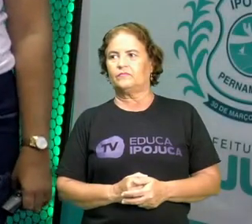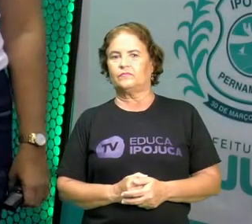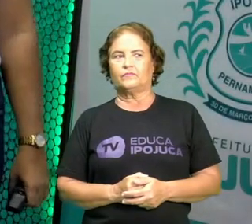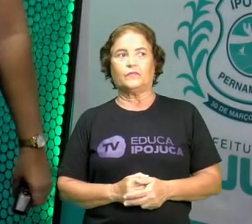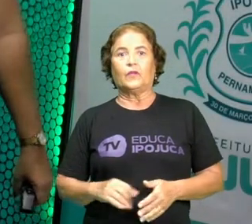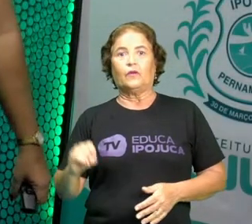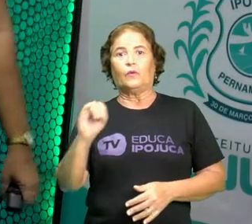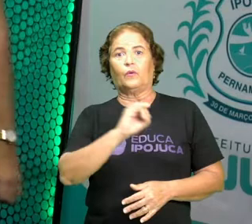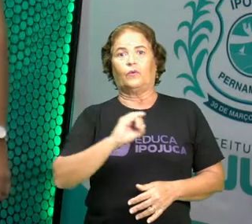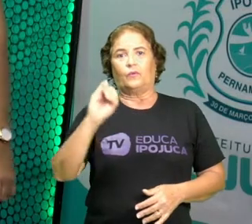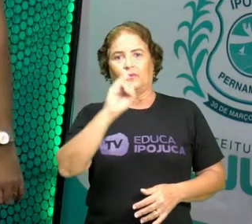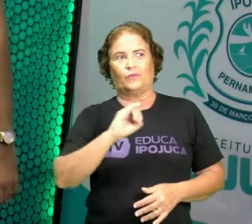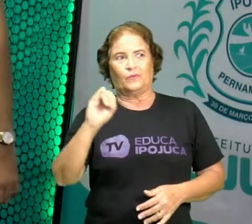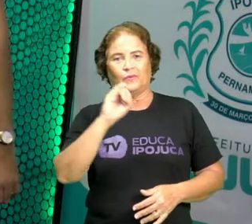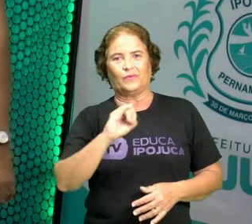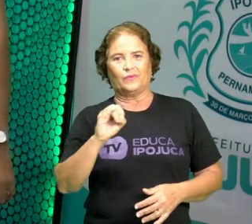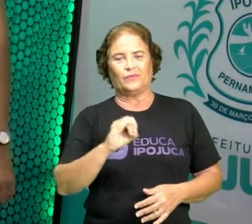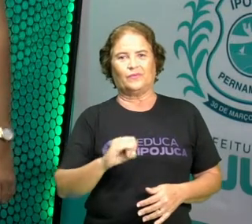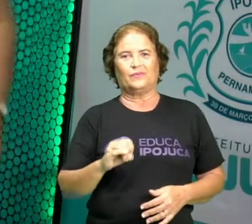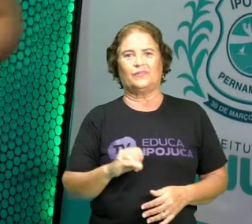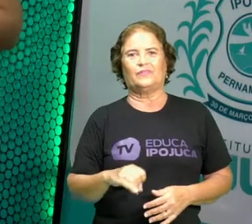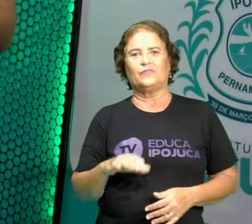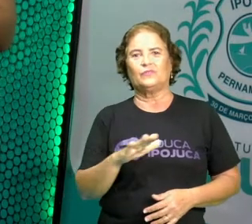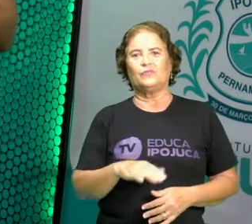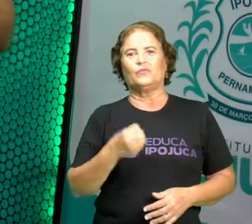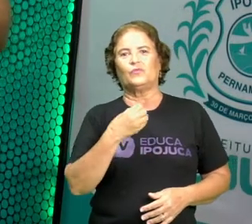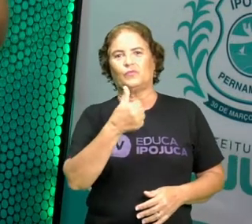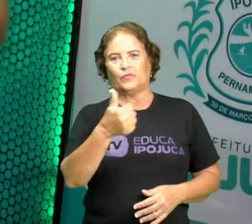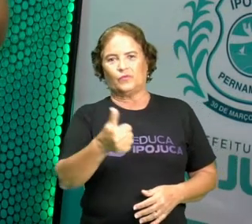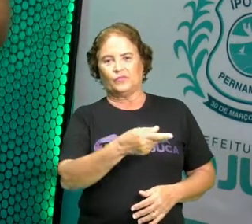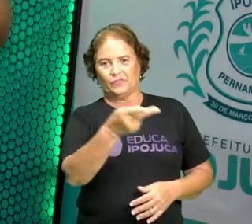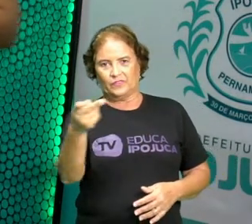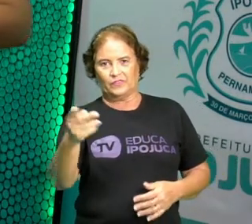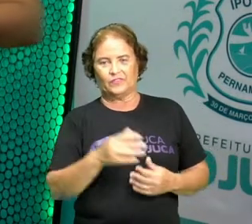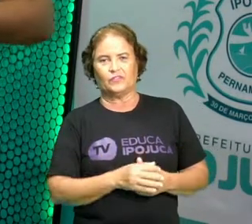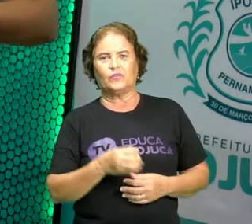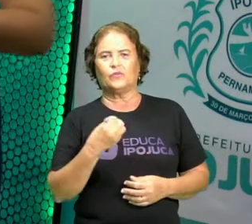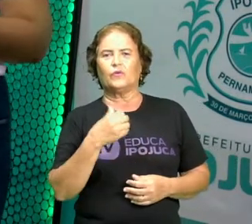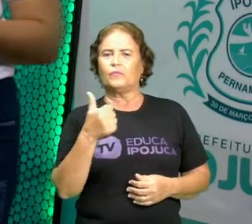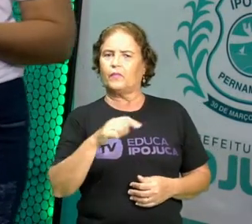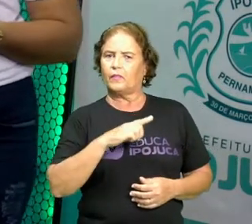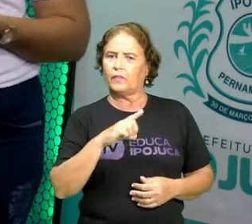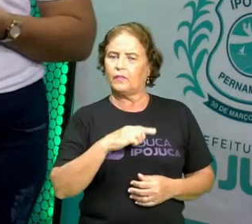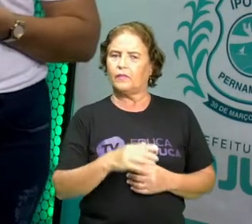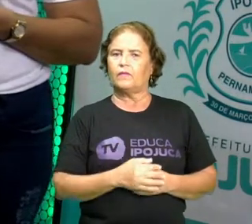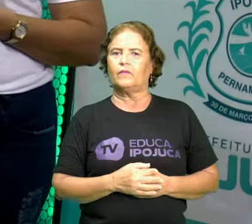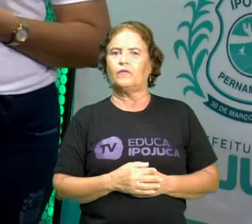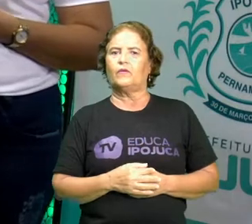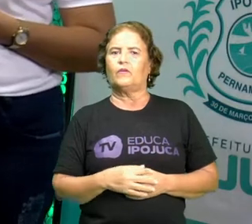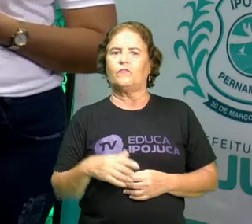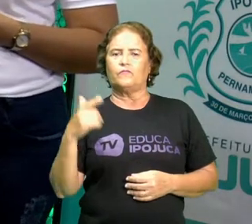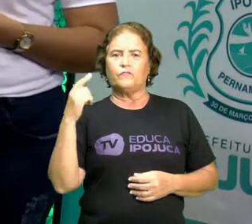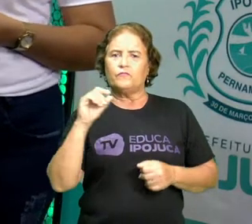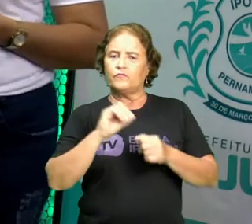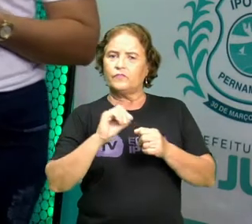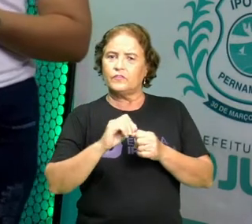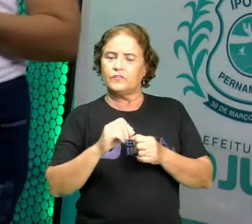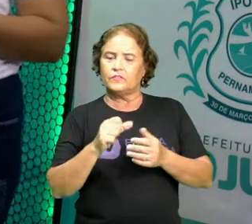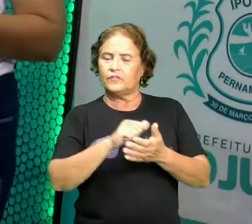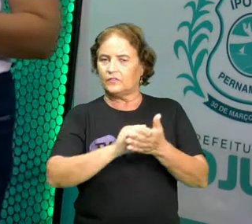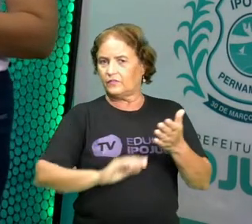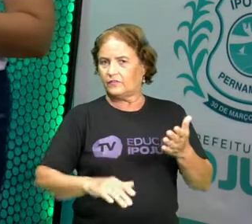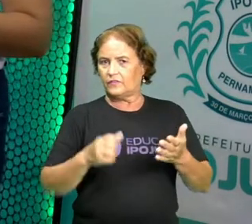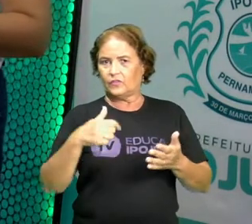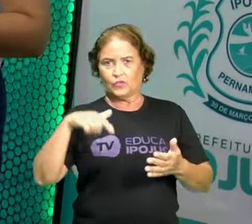Oi galera, tudo bem com vocês? Como é que vocês estão? Conseguiu realizar a atividade de ontem? Sou